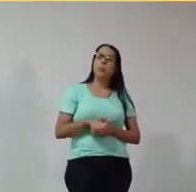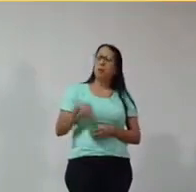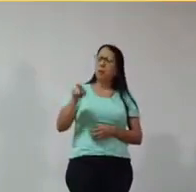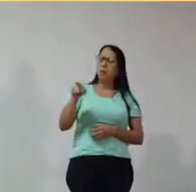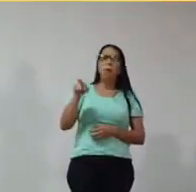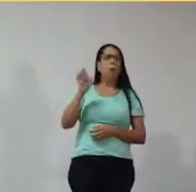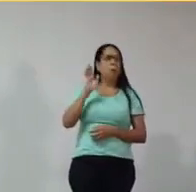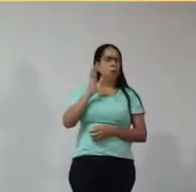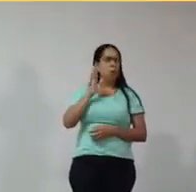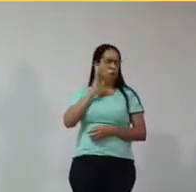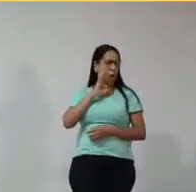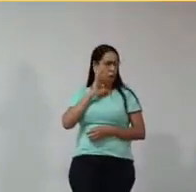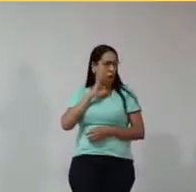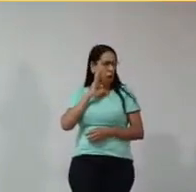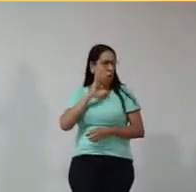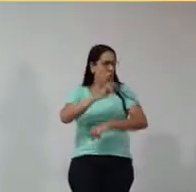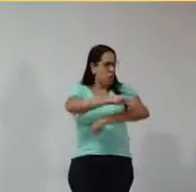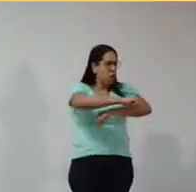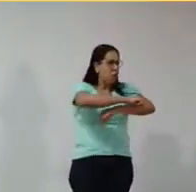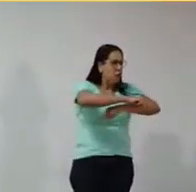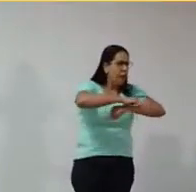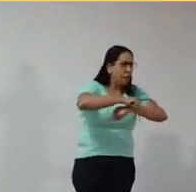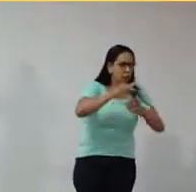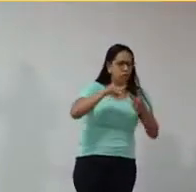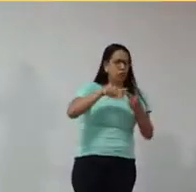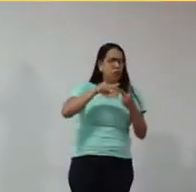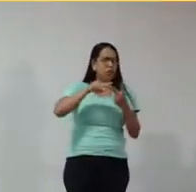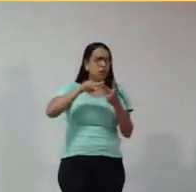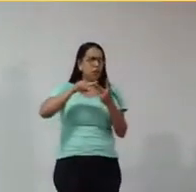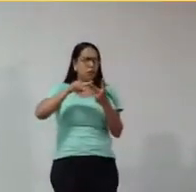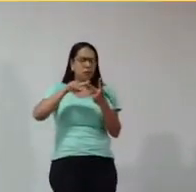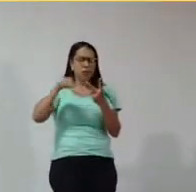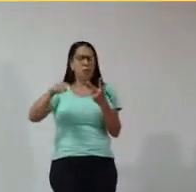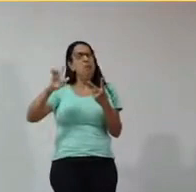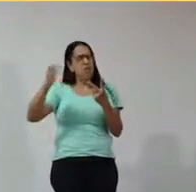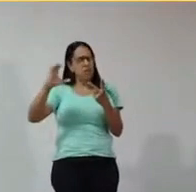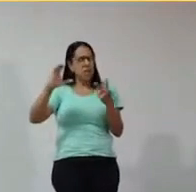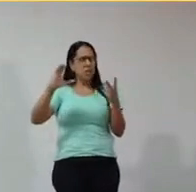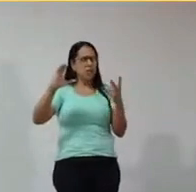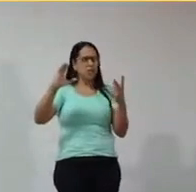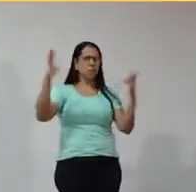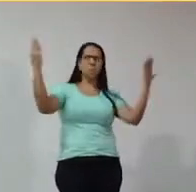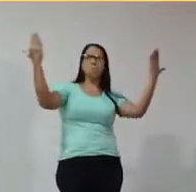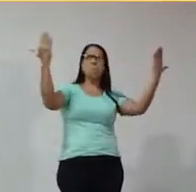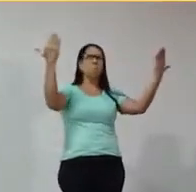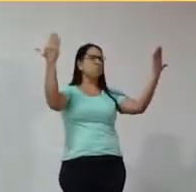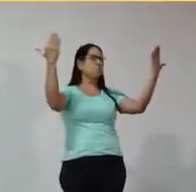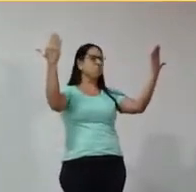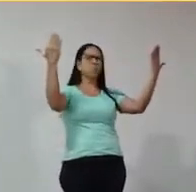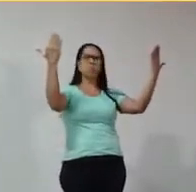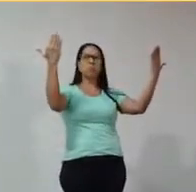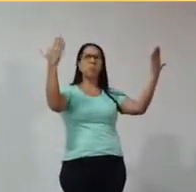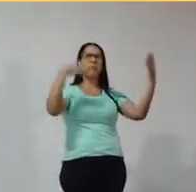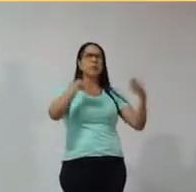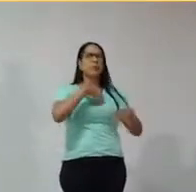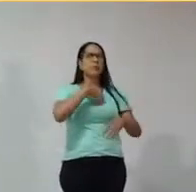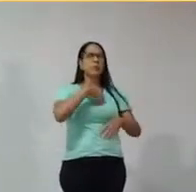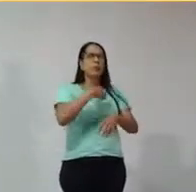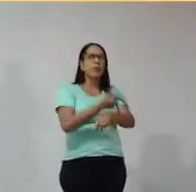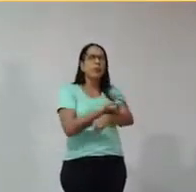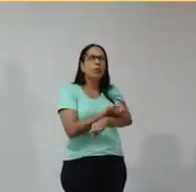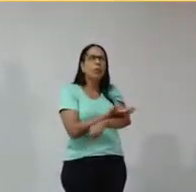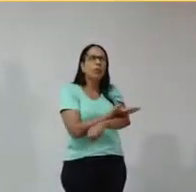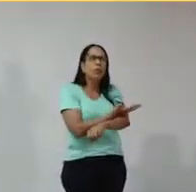fazer uma associação, sim, entre obra de arte e ciência, unindo a emoção e a razão.